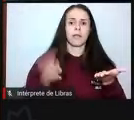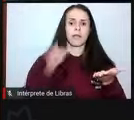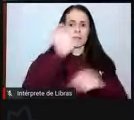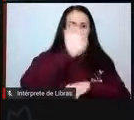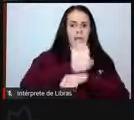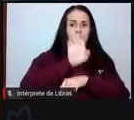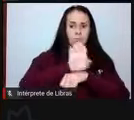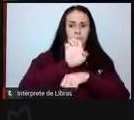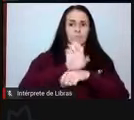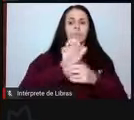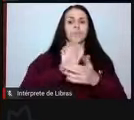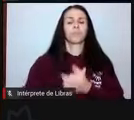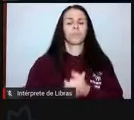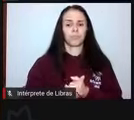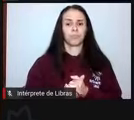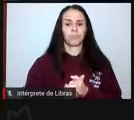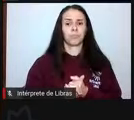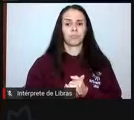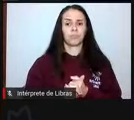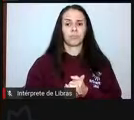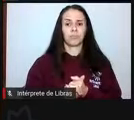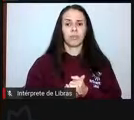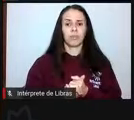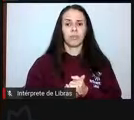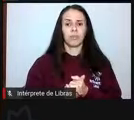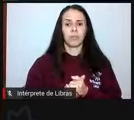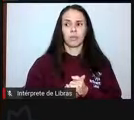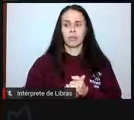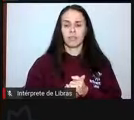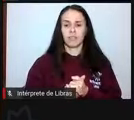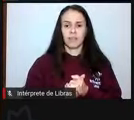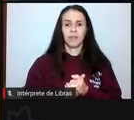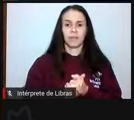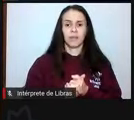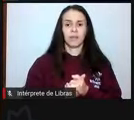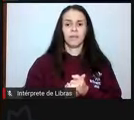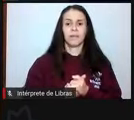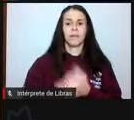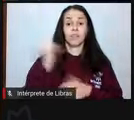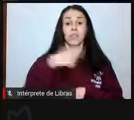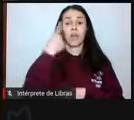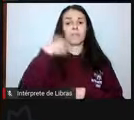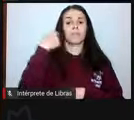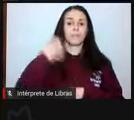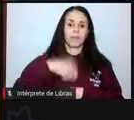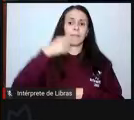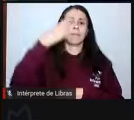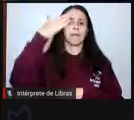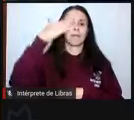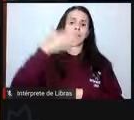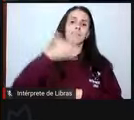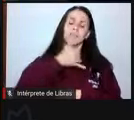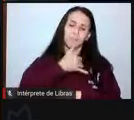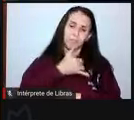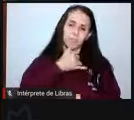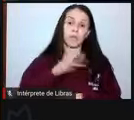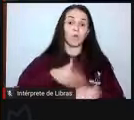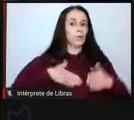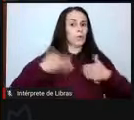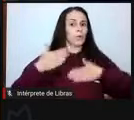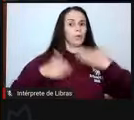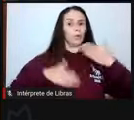lógico que nós precisamos nos ressentir e todos nós estamos ressentidos, impactados e